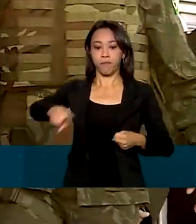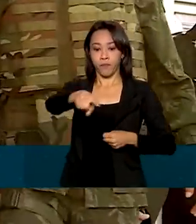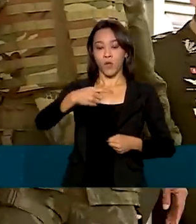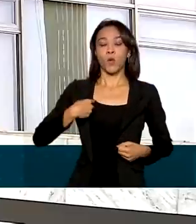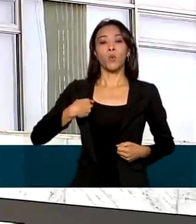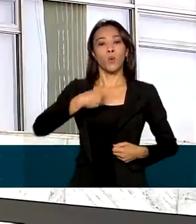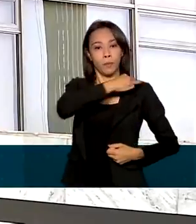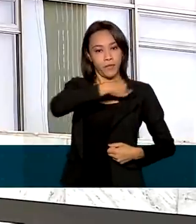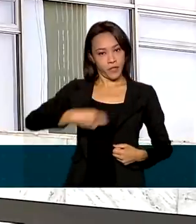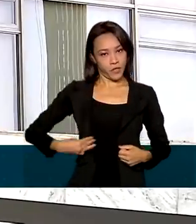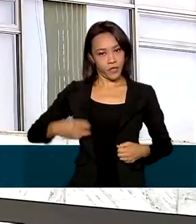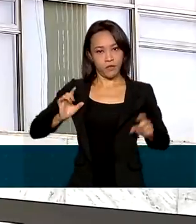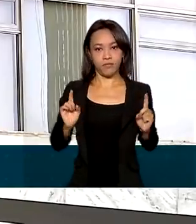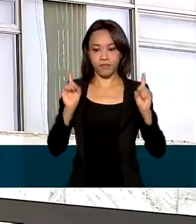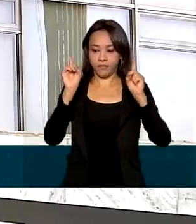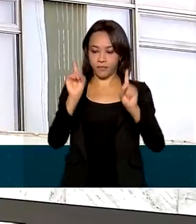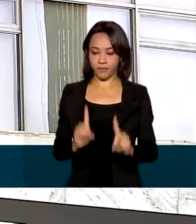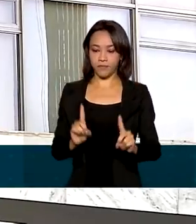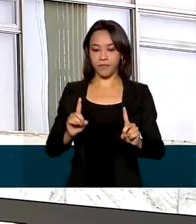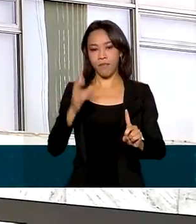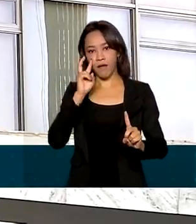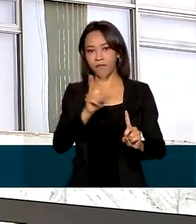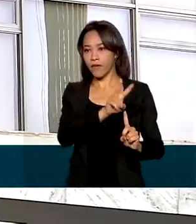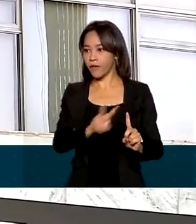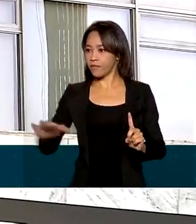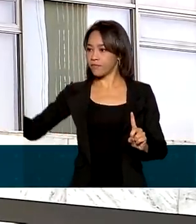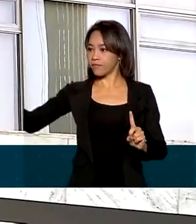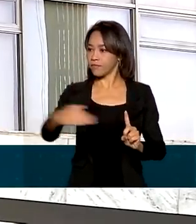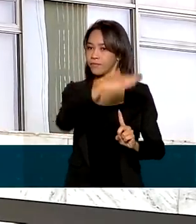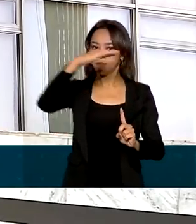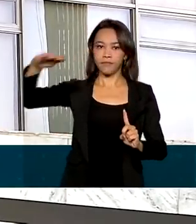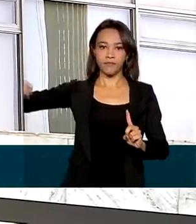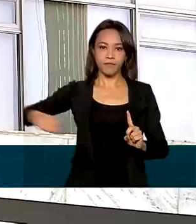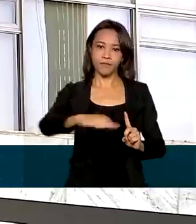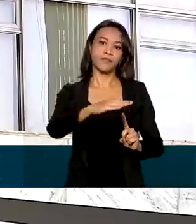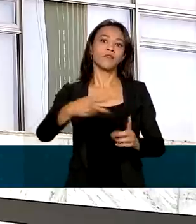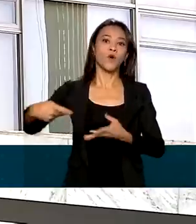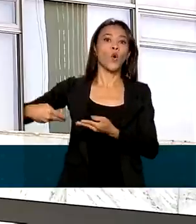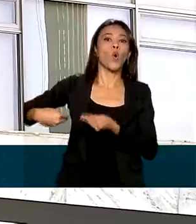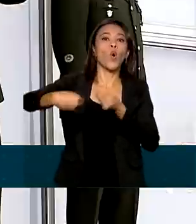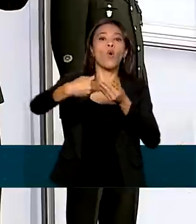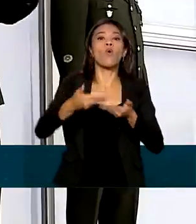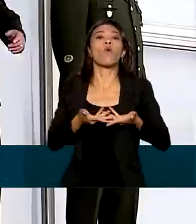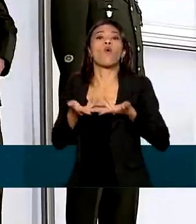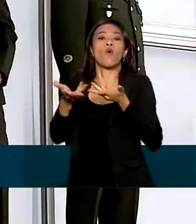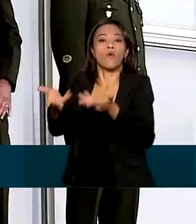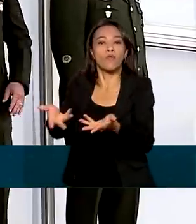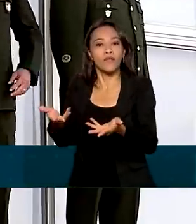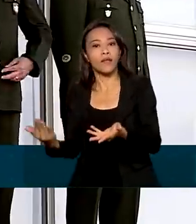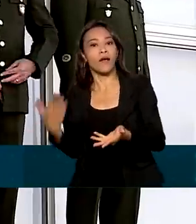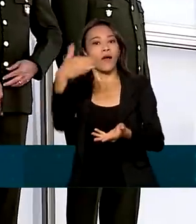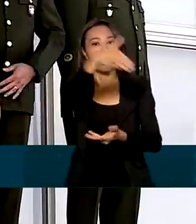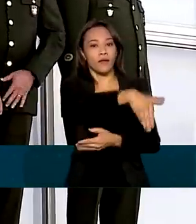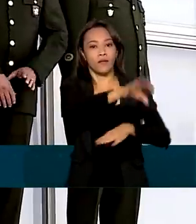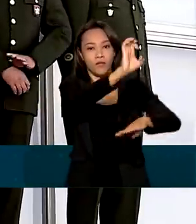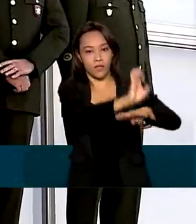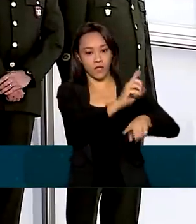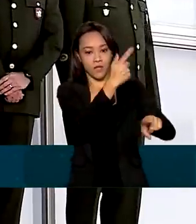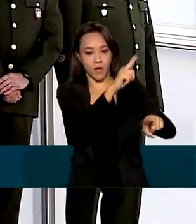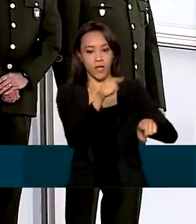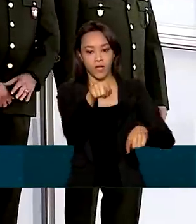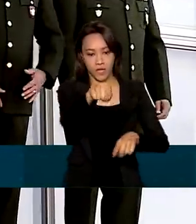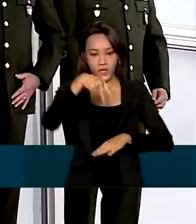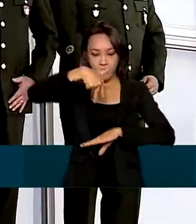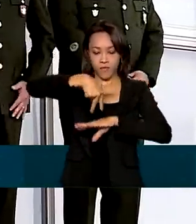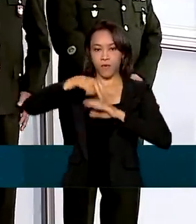foram convidados para acompanhar a demonstração militar no campo de instrução de Formosa. Da sacada do Palácio do Planalto, o